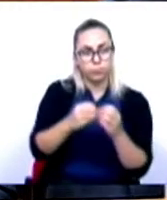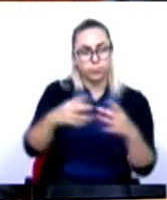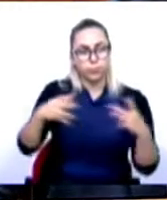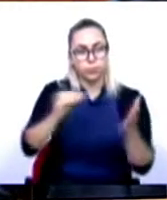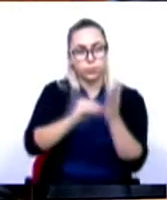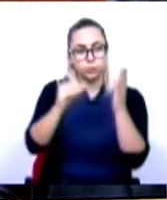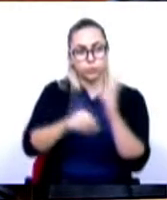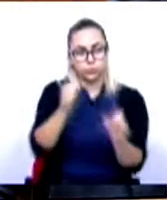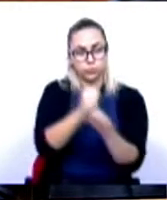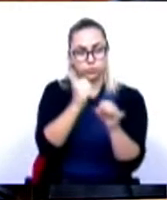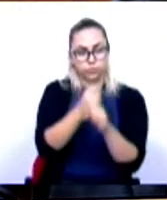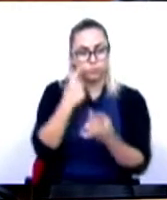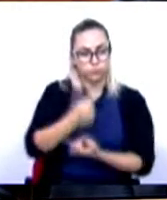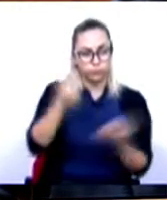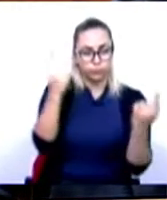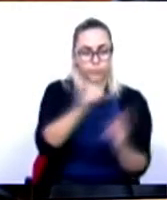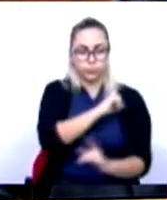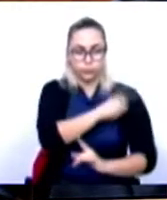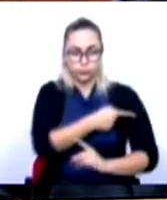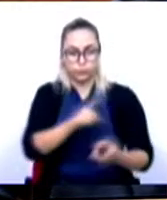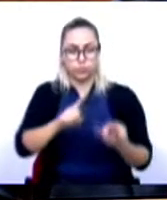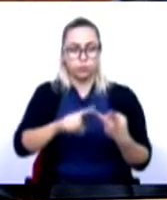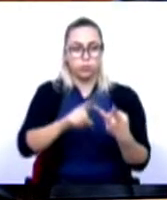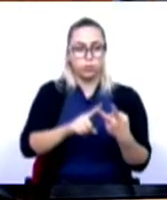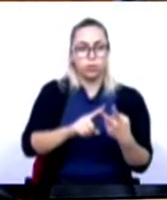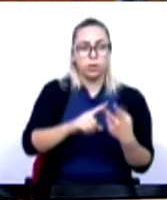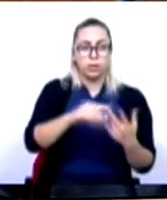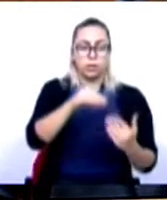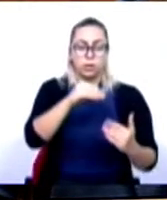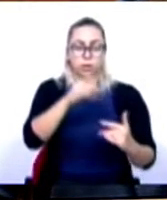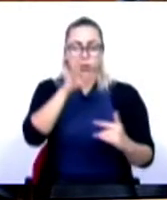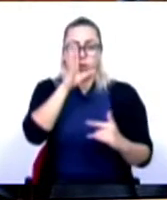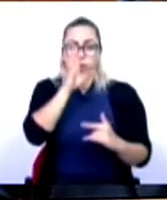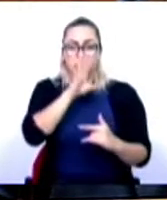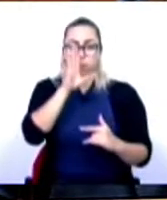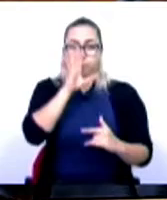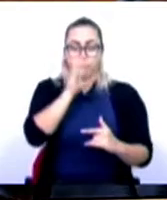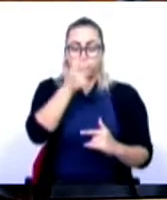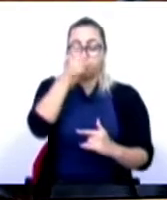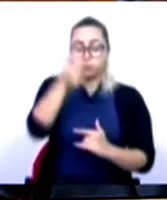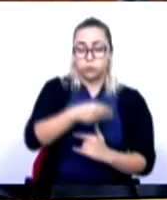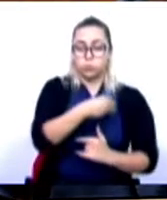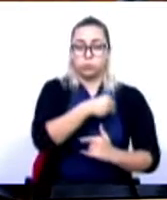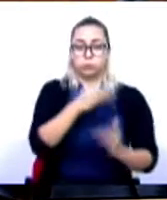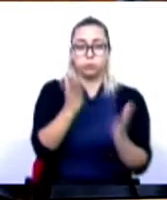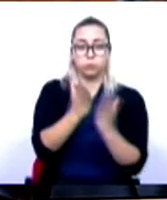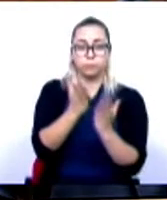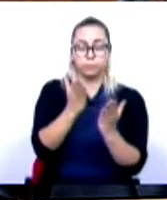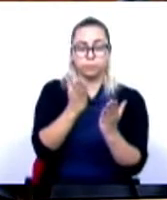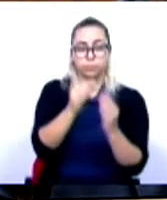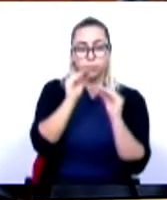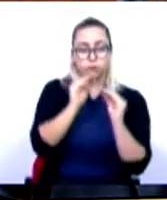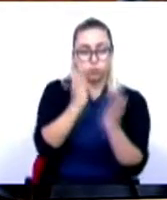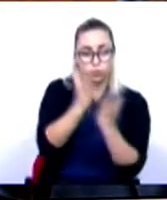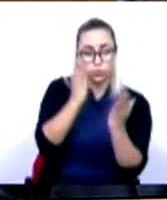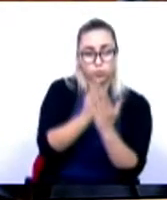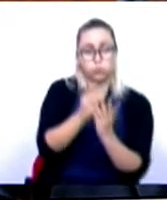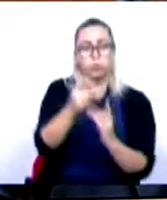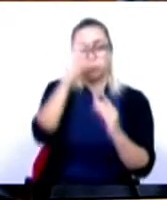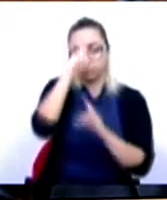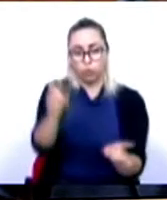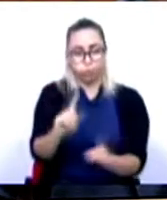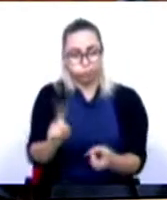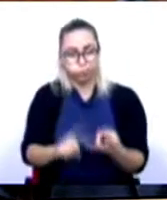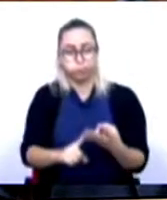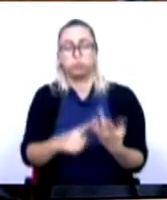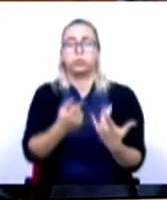nos serviços públicos, nas Forças de Segurança, no pessoal não docente na escola, na Segurança Social, na ACT e nos guardas prisionais. Só